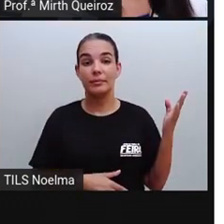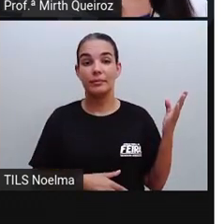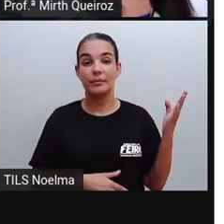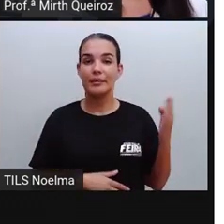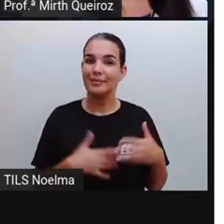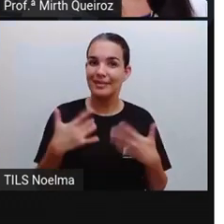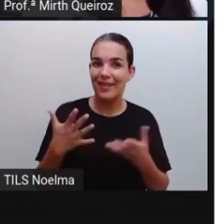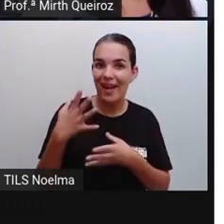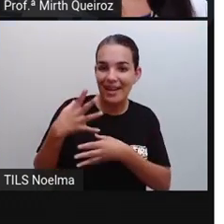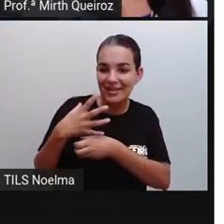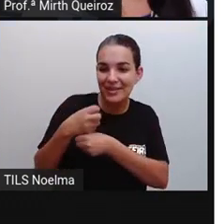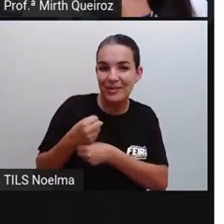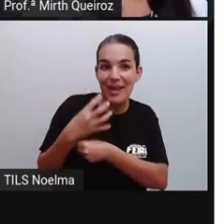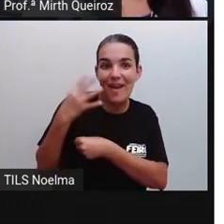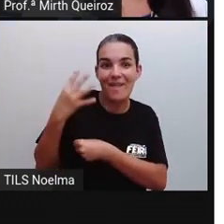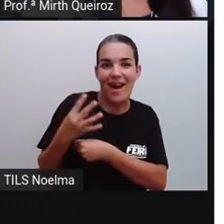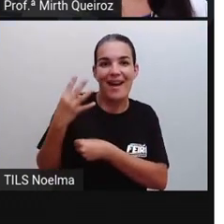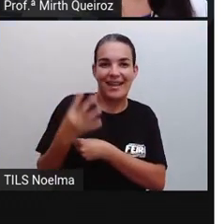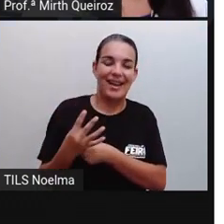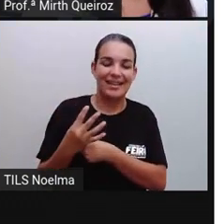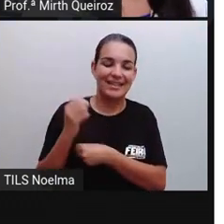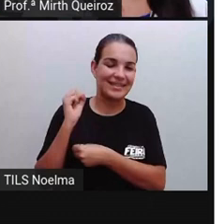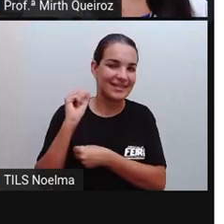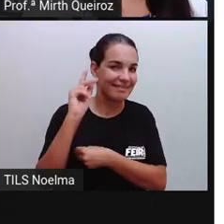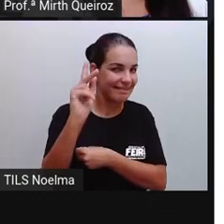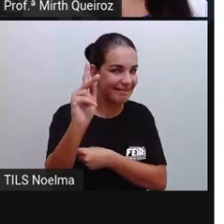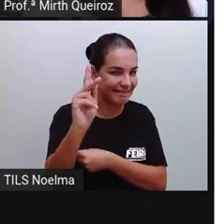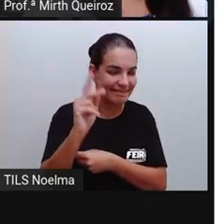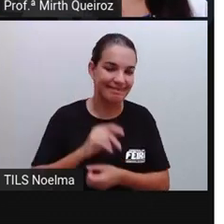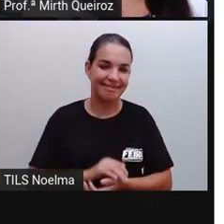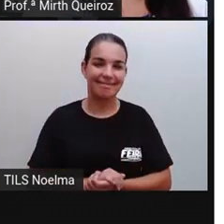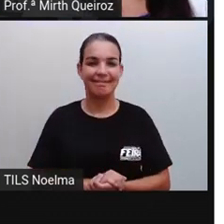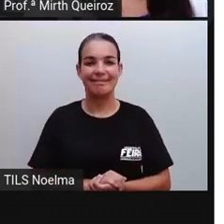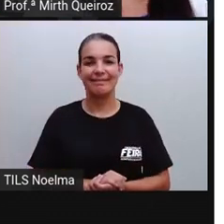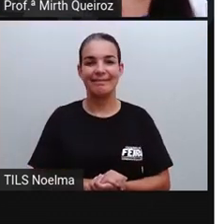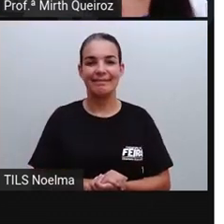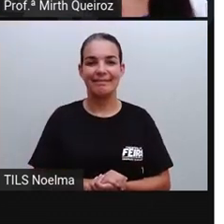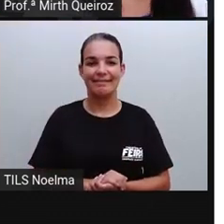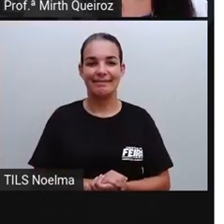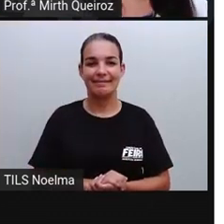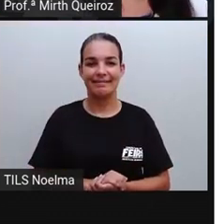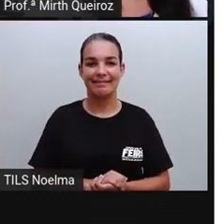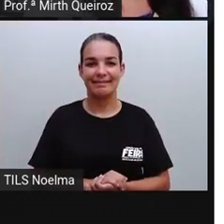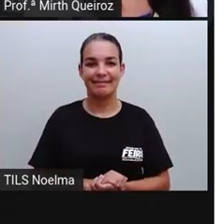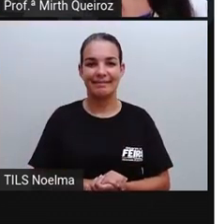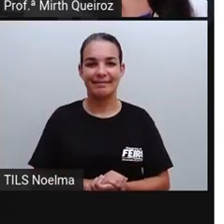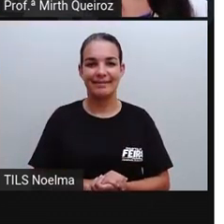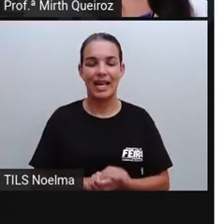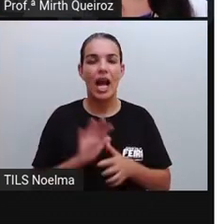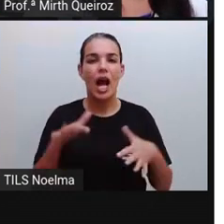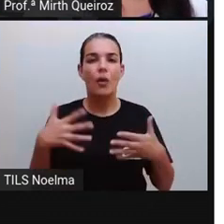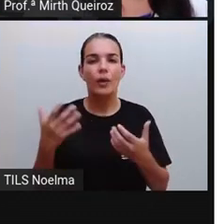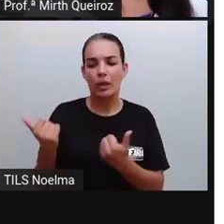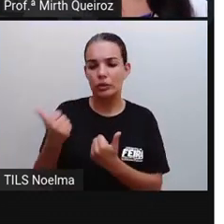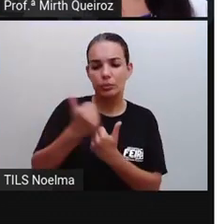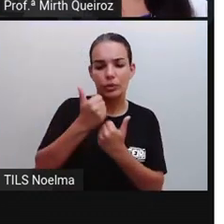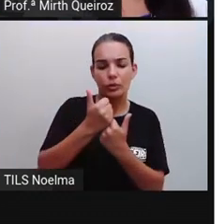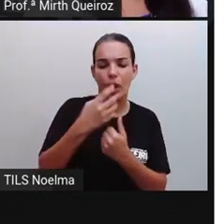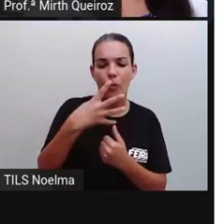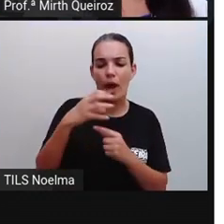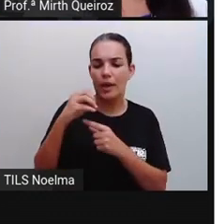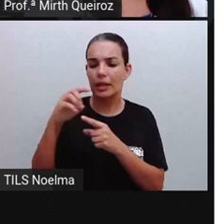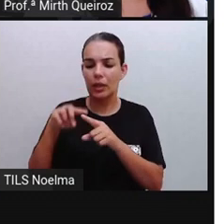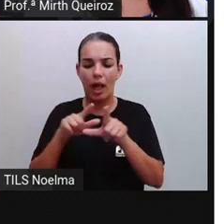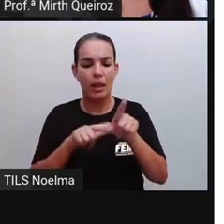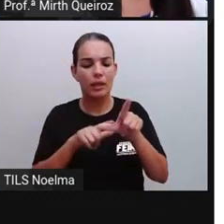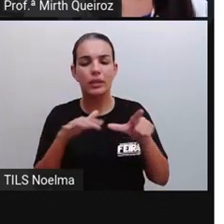Para quem respondeu 40 está correto, certo? 40, e qual seria a letra que a gente teria que